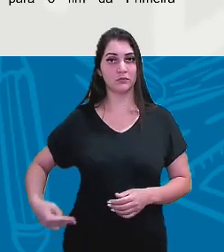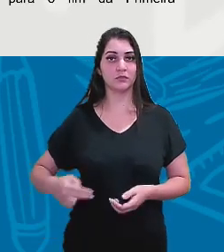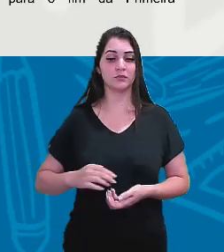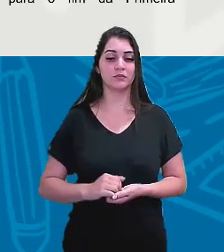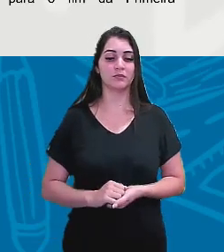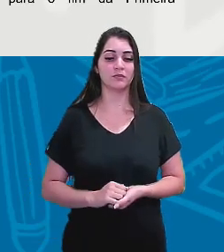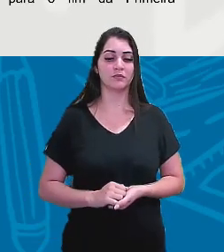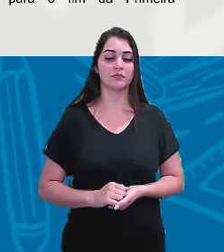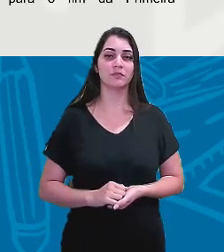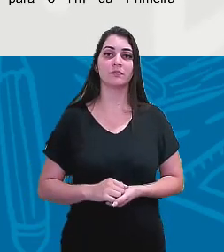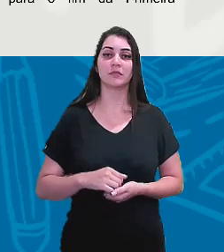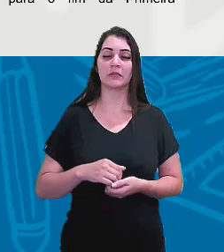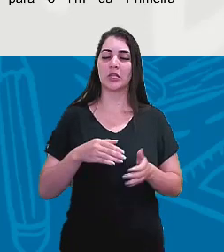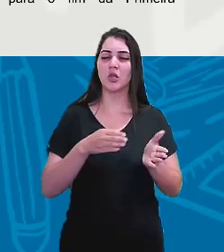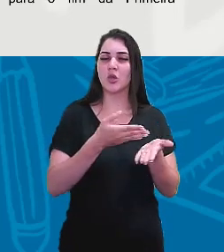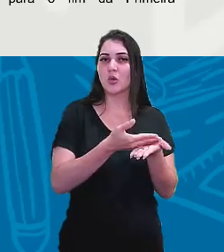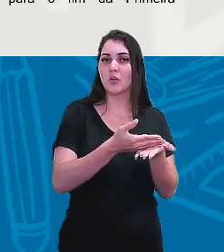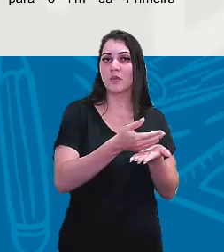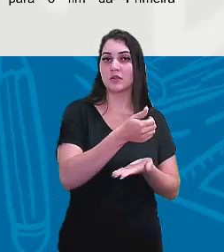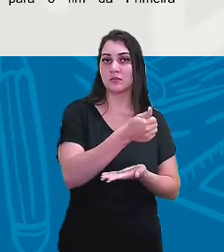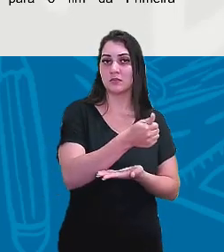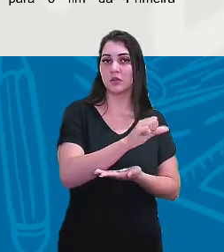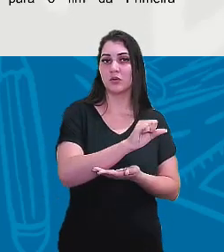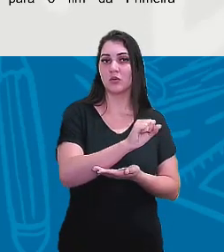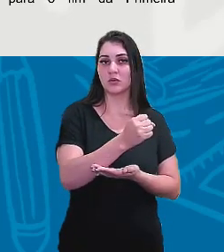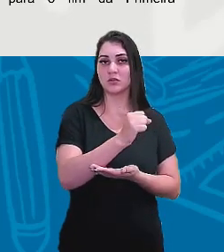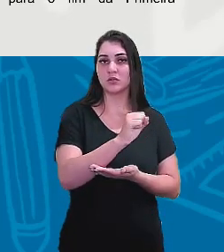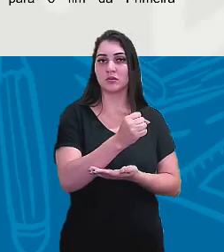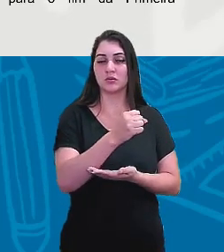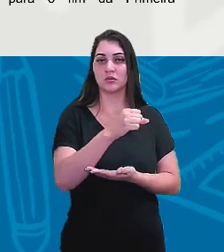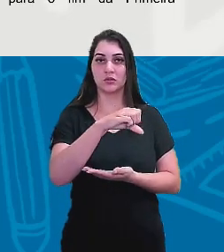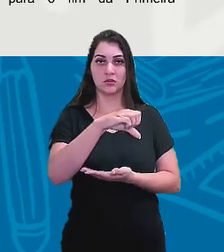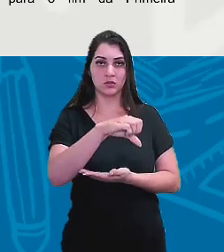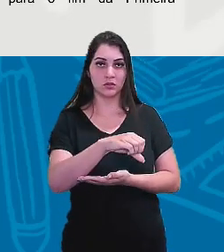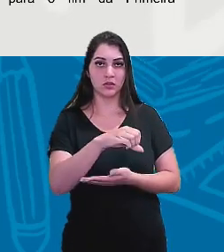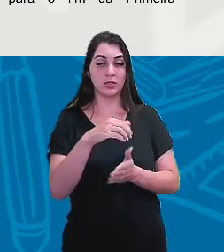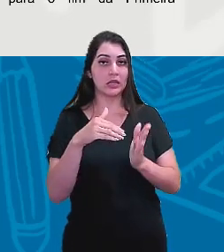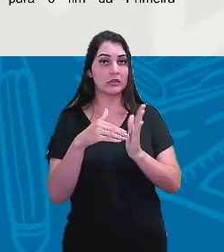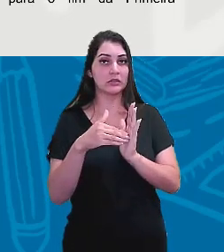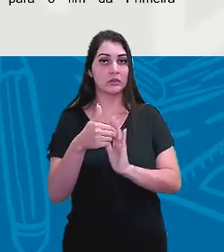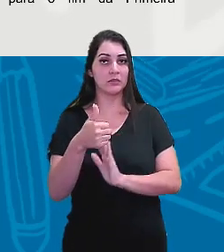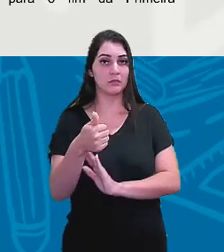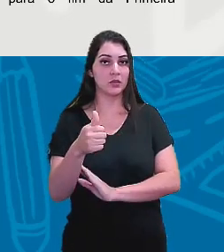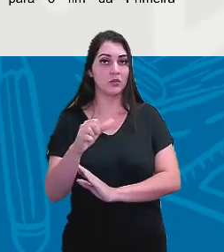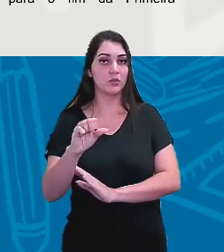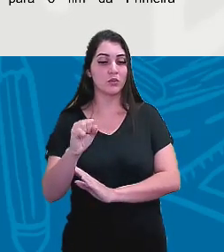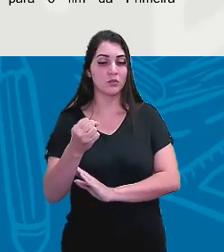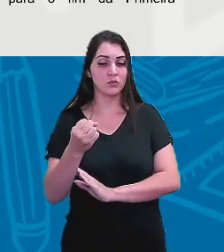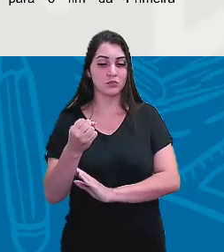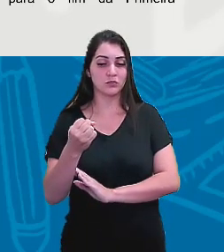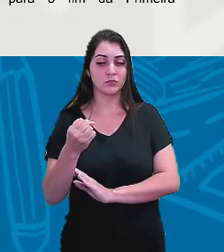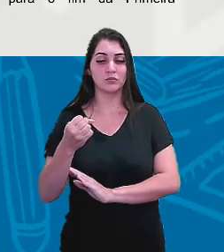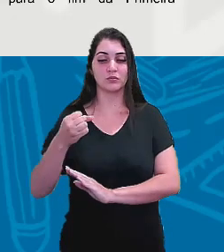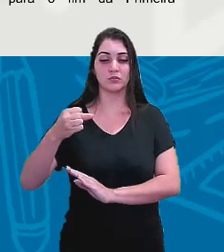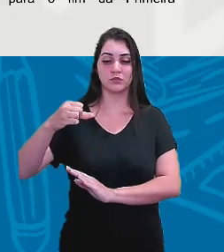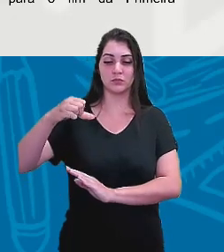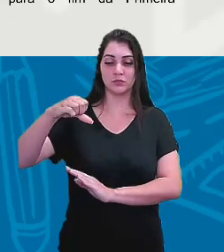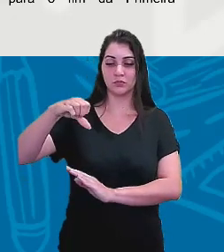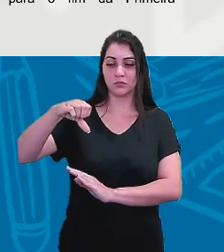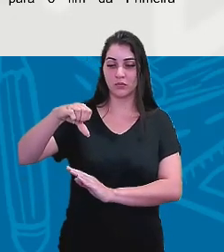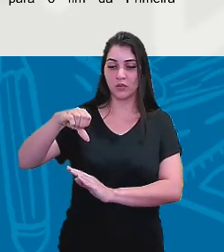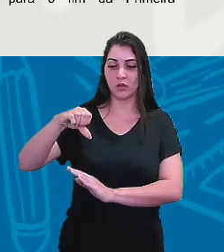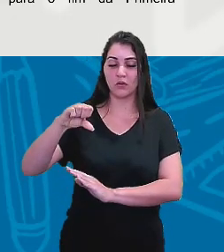que se dá de 1889 até 1898, é um período bastante